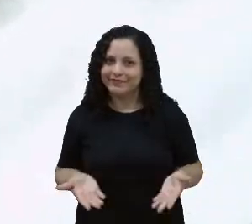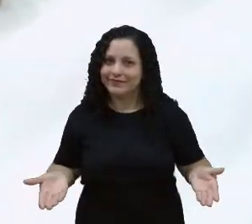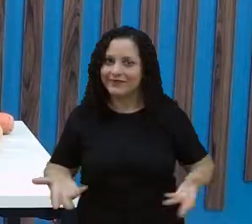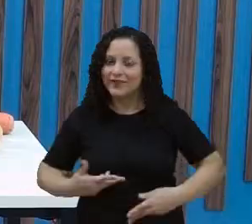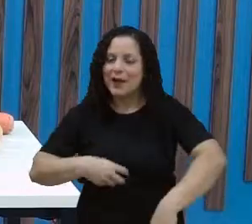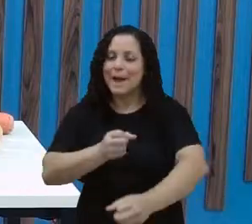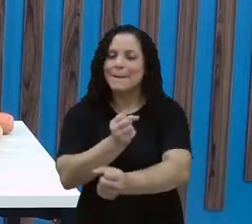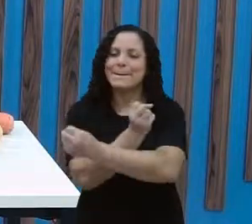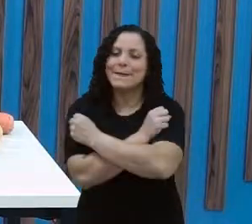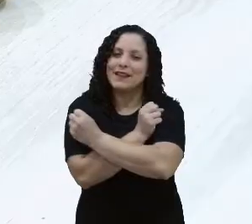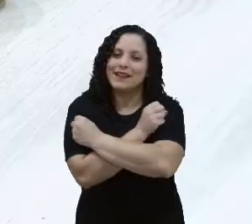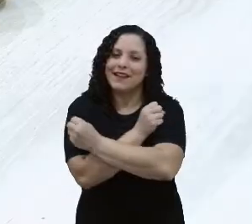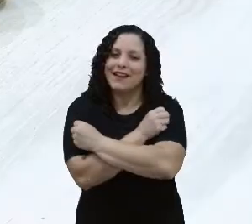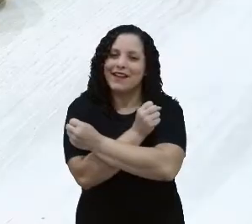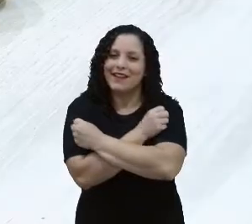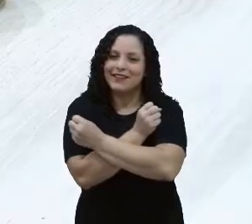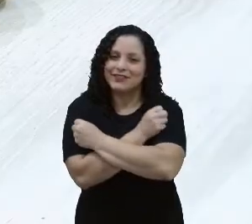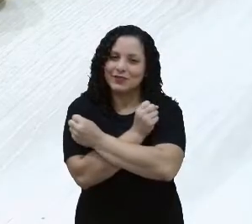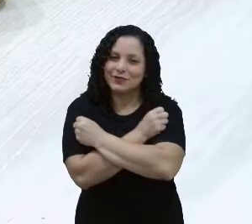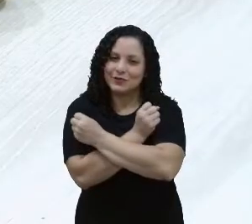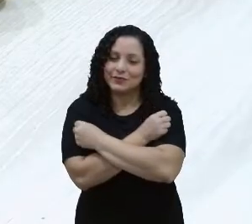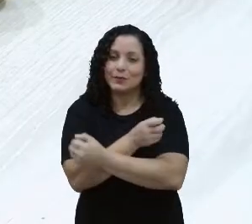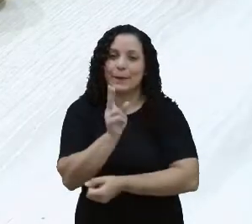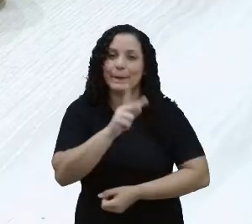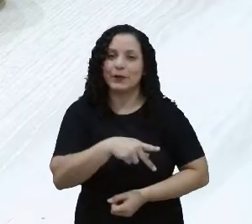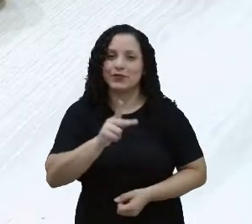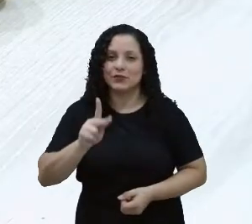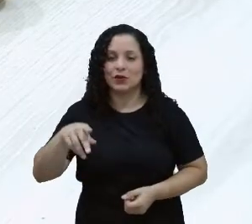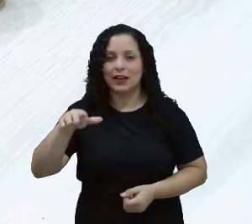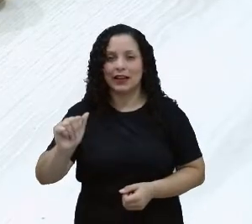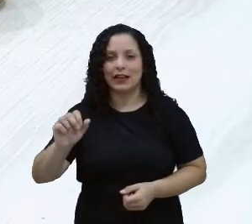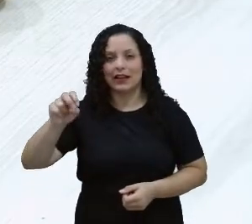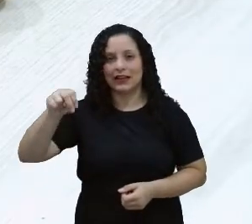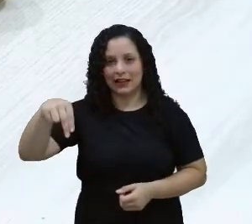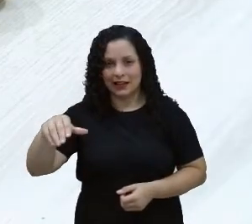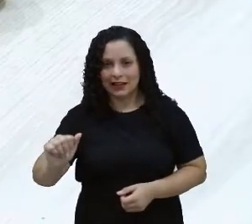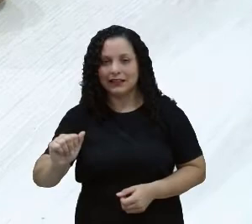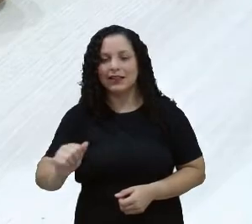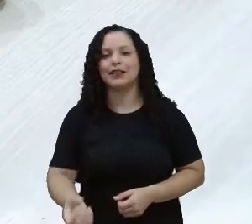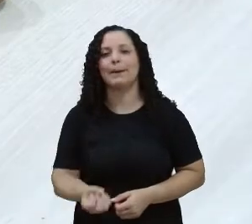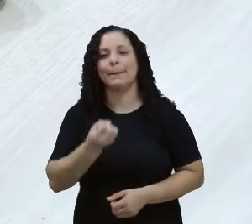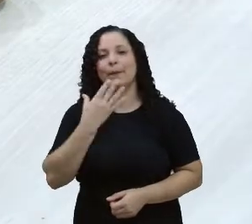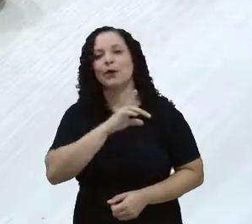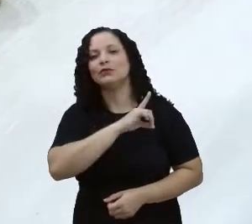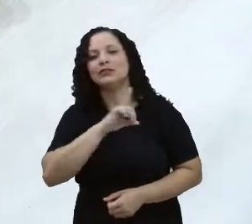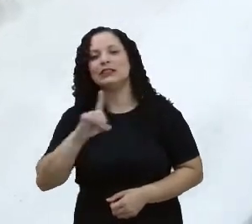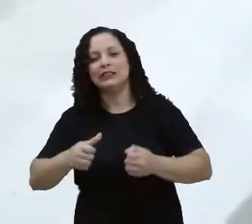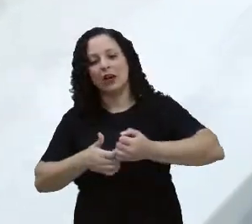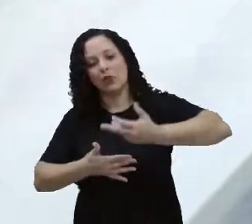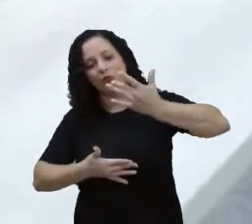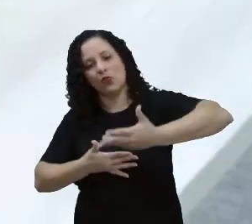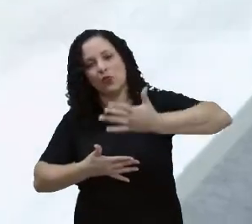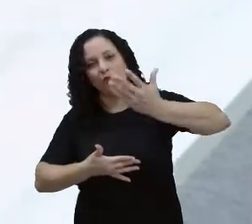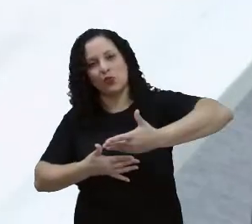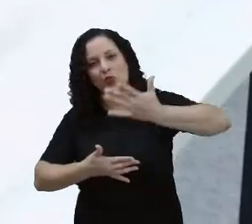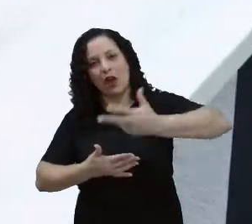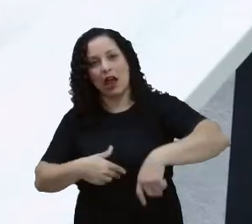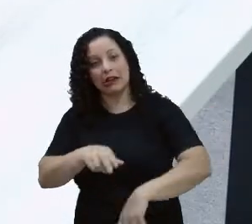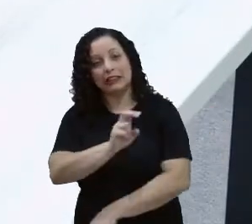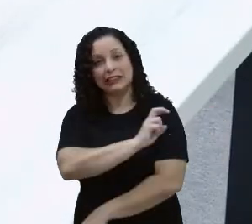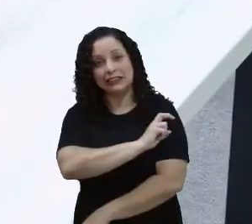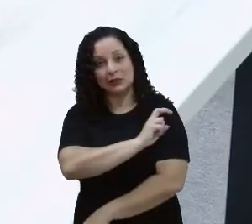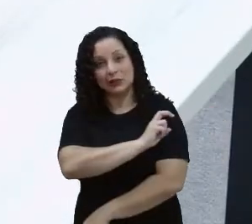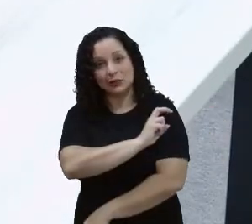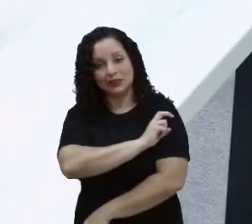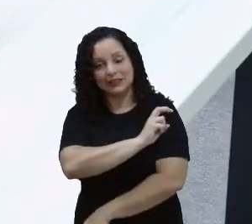um abraço. Pode mandar um abraço. Para a professora Ana. Que ela deu aqui. Bom dia, professora. Sou professora do quinto